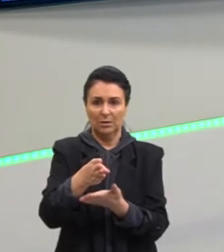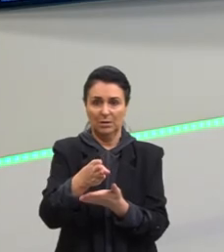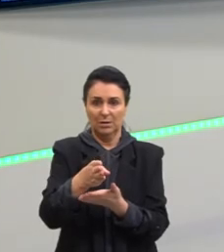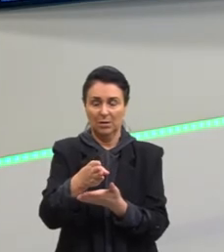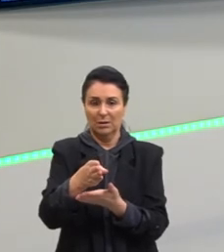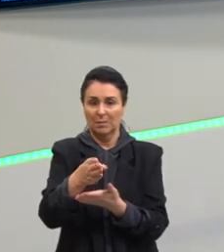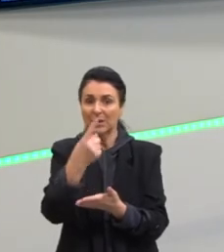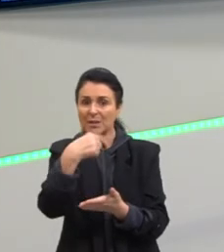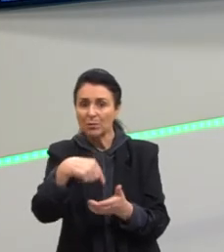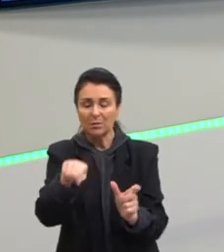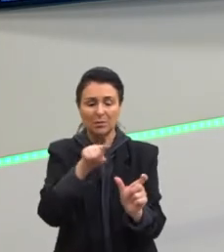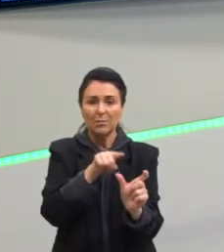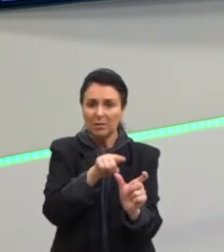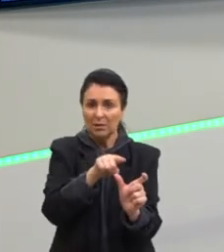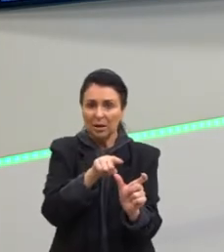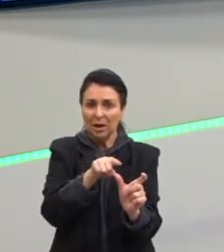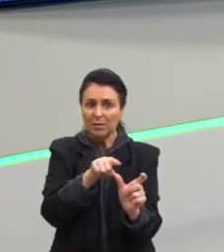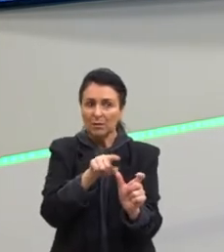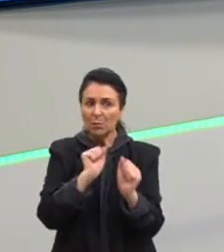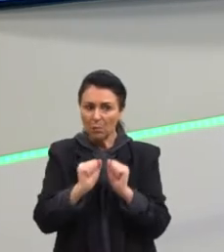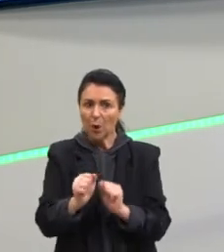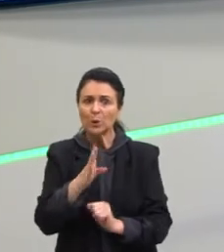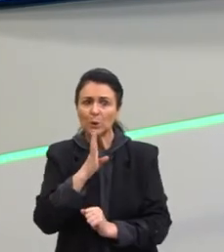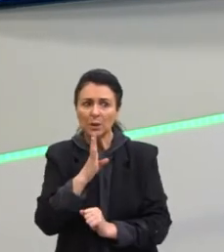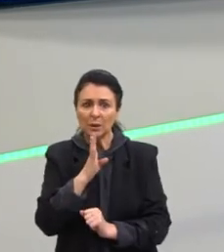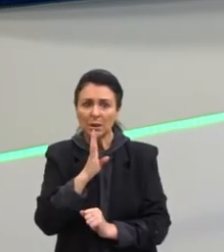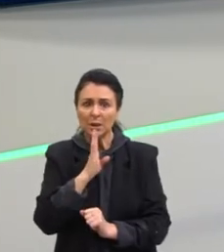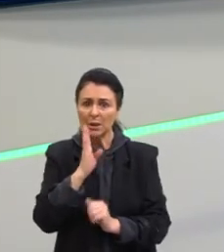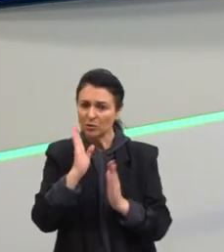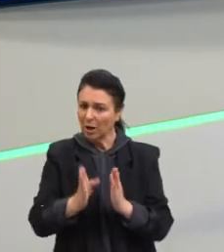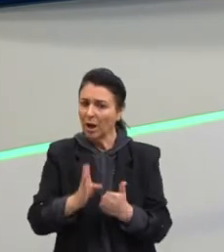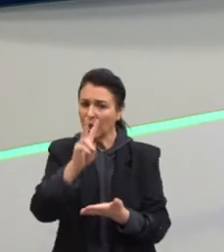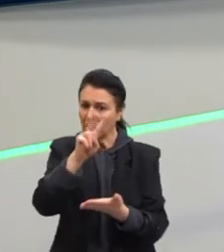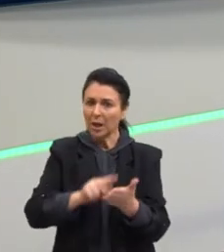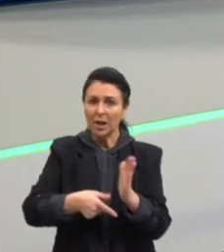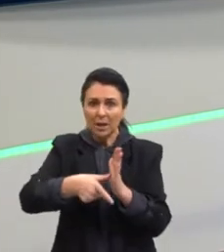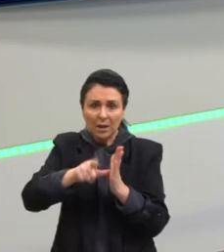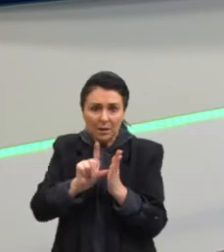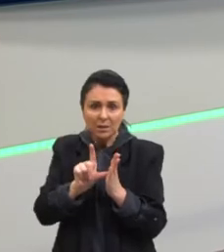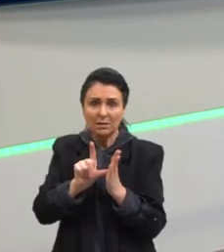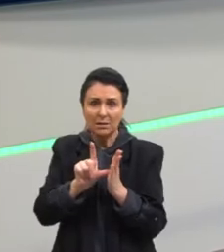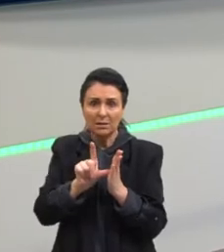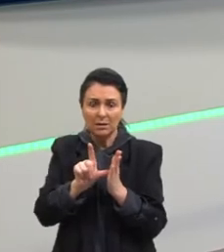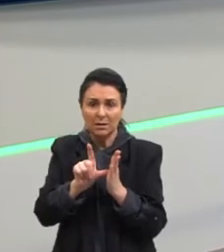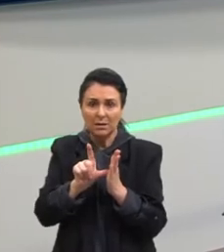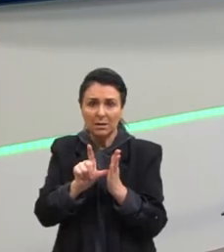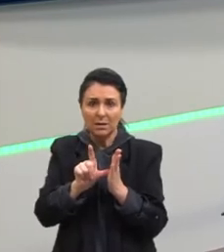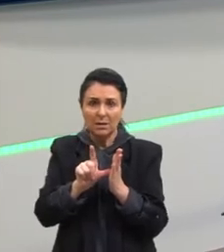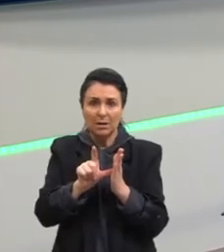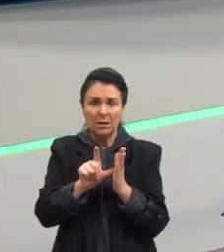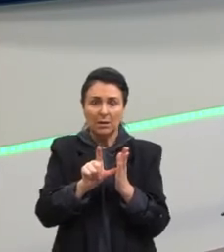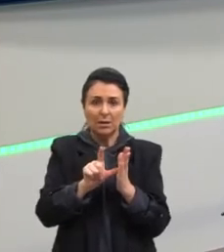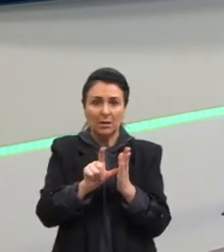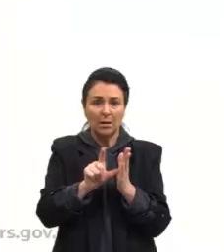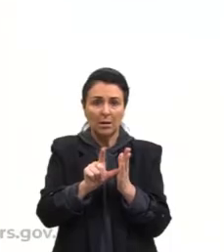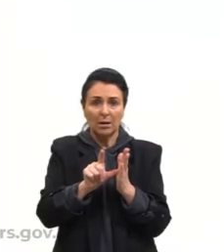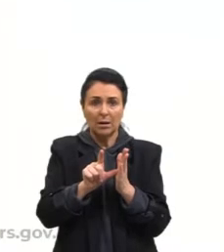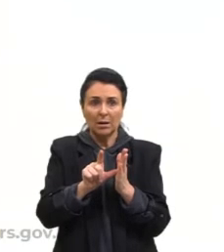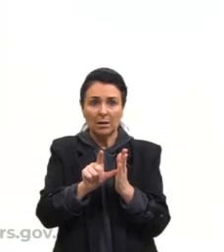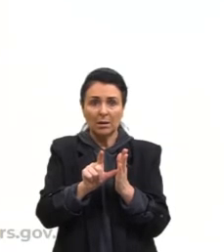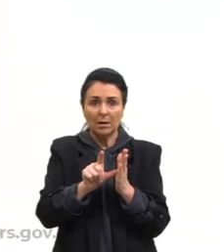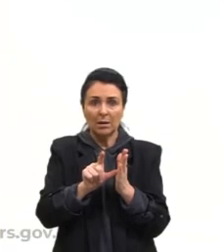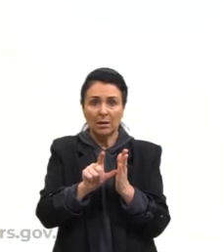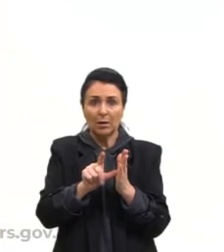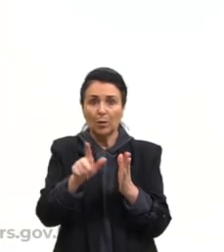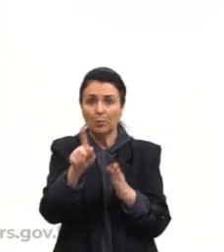elas também podem ter, eu posso conhecê-las em algum momento. Certo? Eu não sei como é que está o meu tempo, eu precisaria de uma